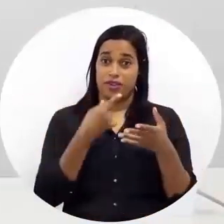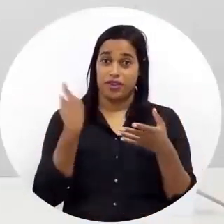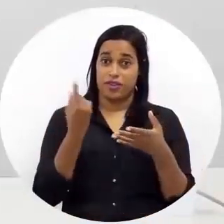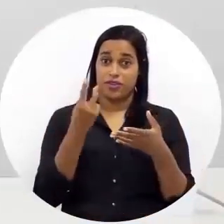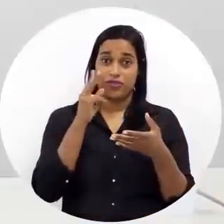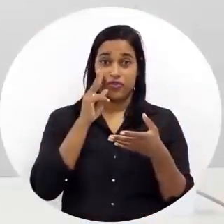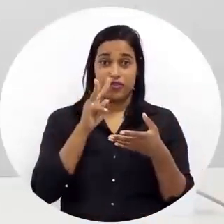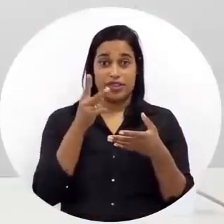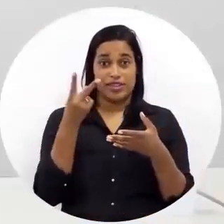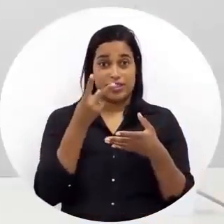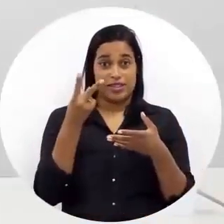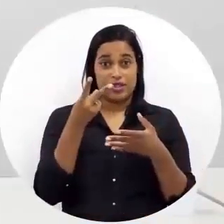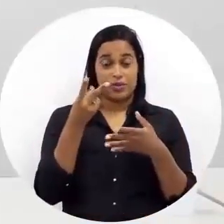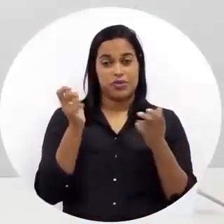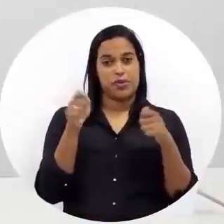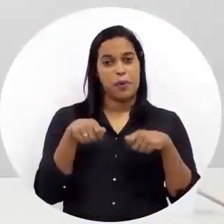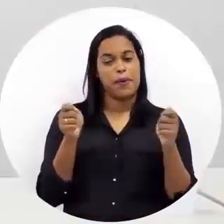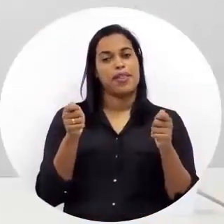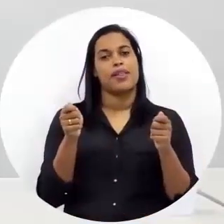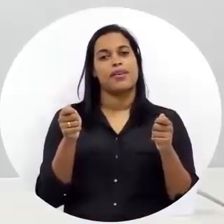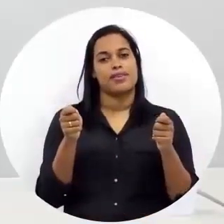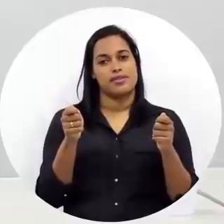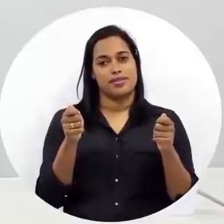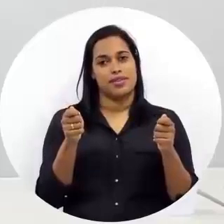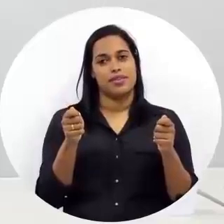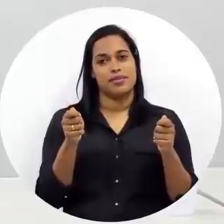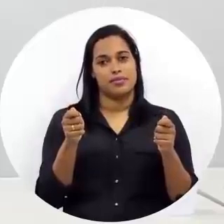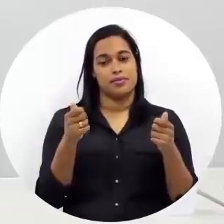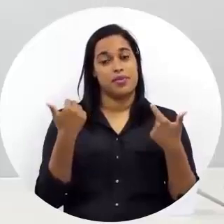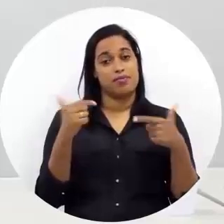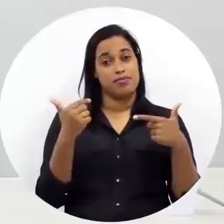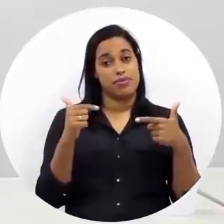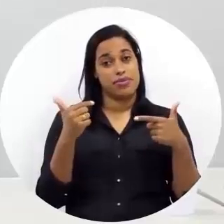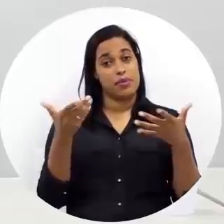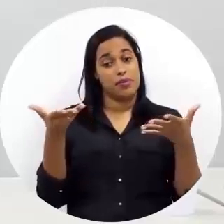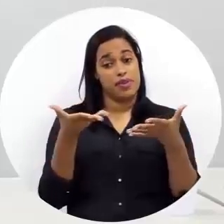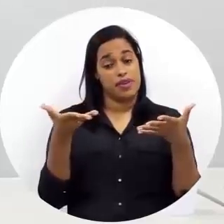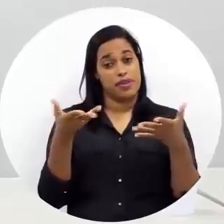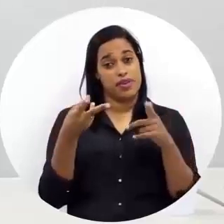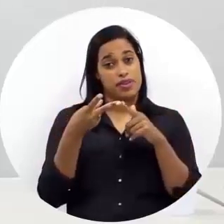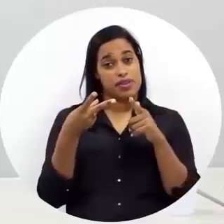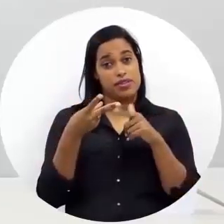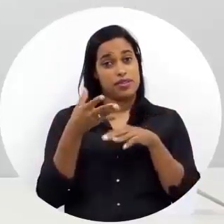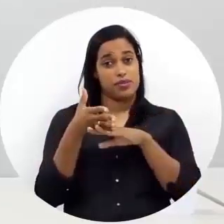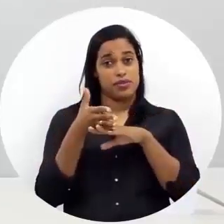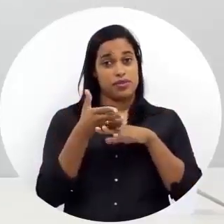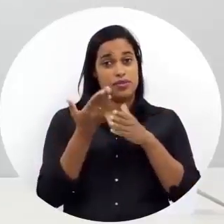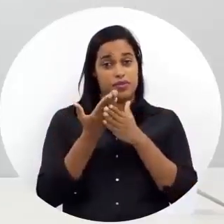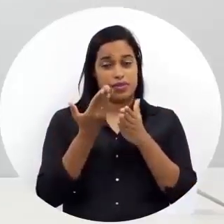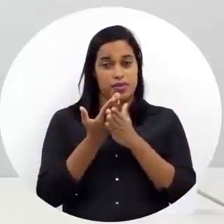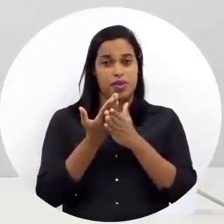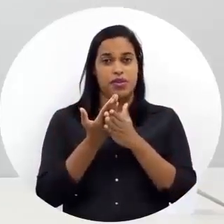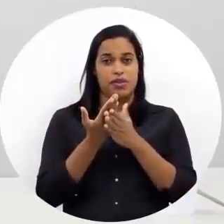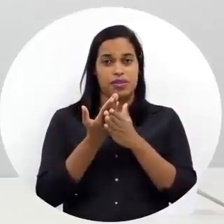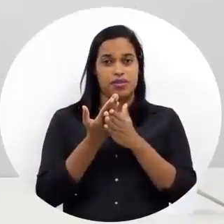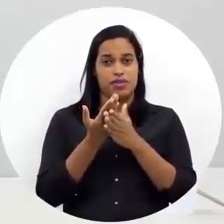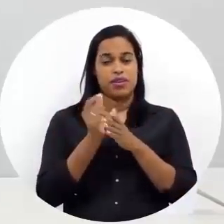agora nós vamos para a segunda competência e eu vou trabalhar agora na segunda que deu aula,